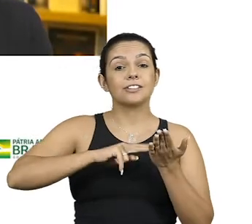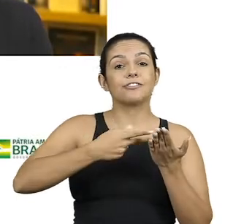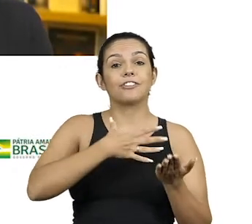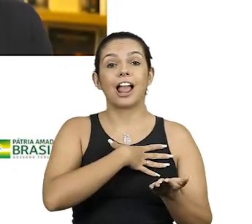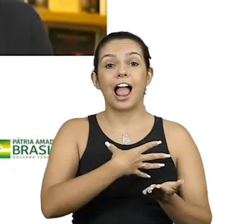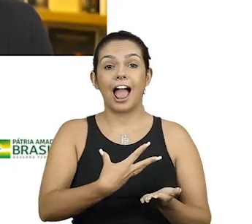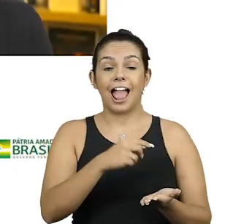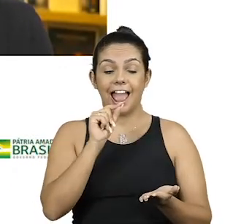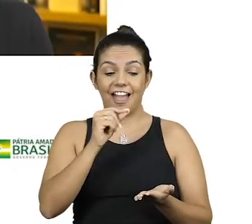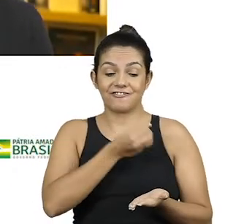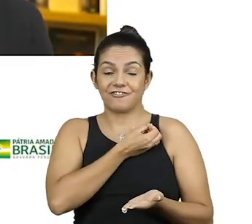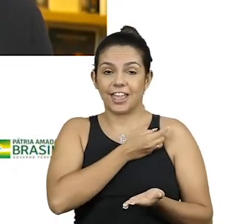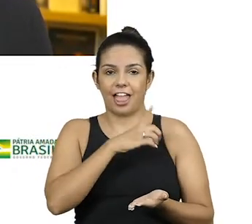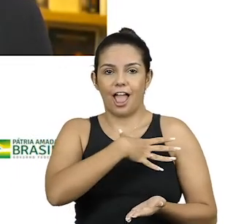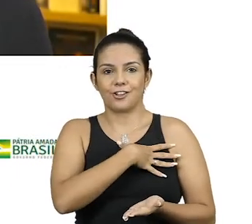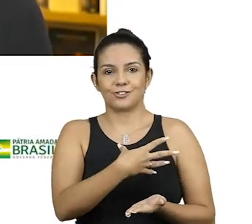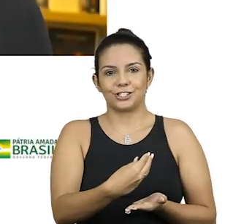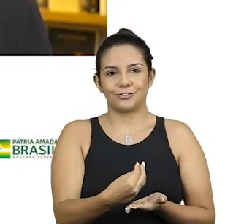são os filhos.